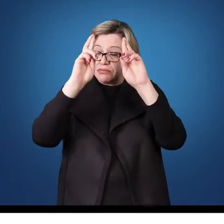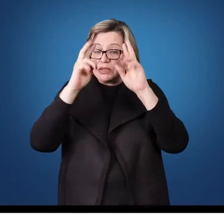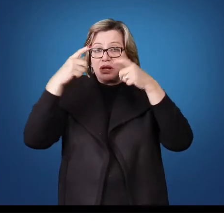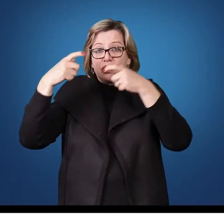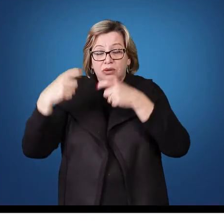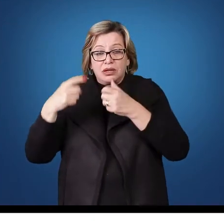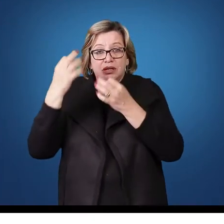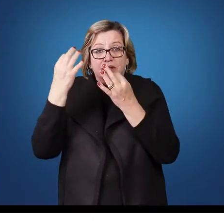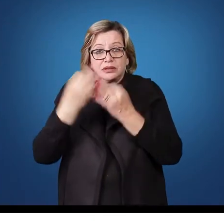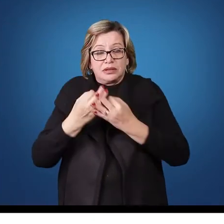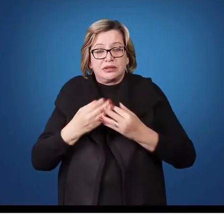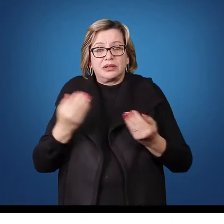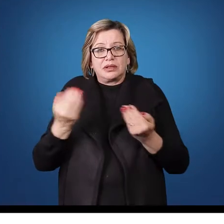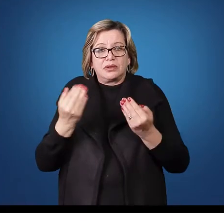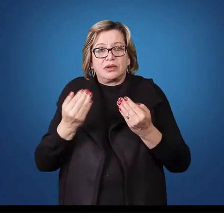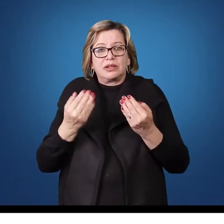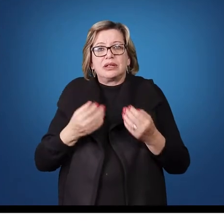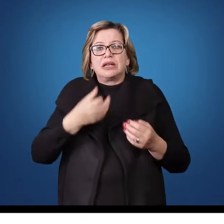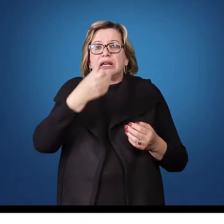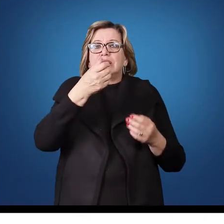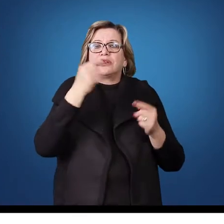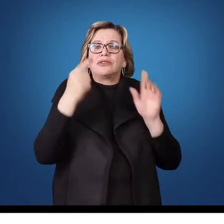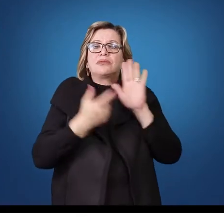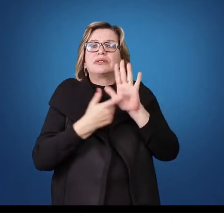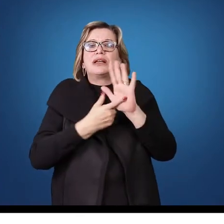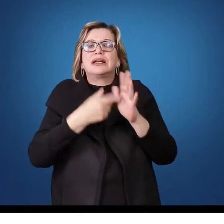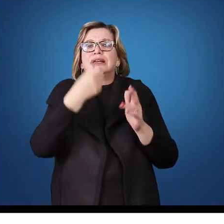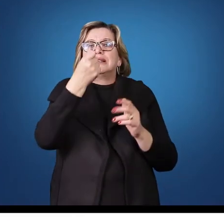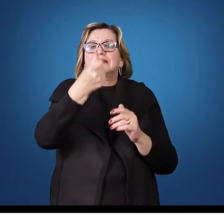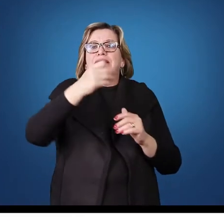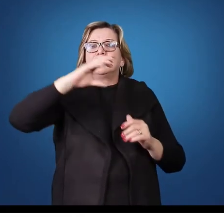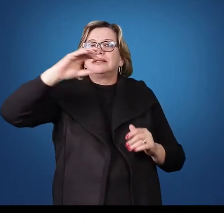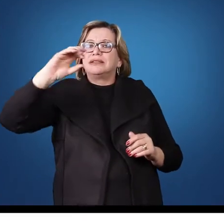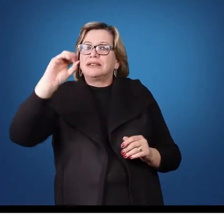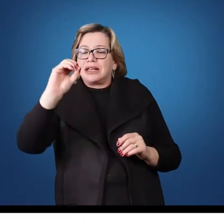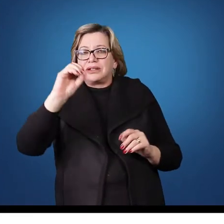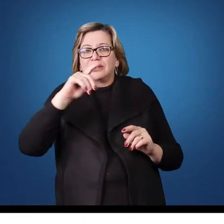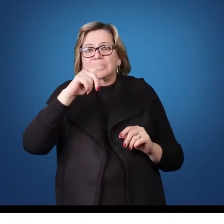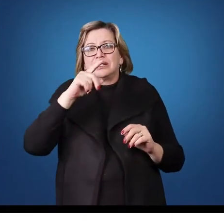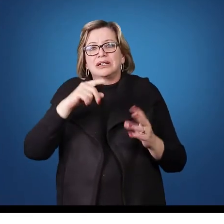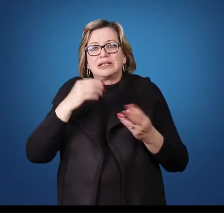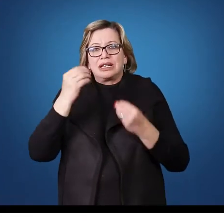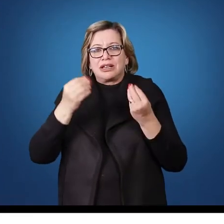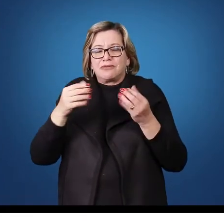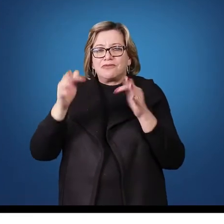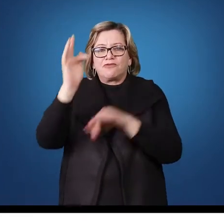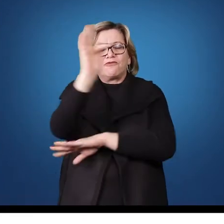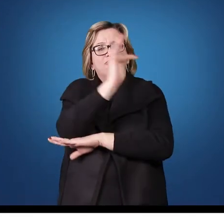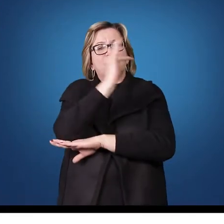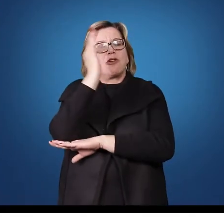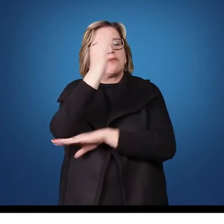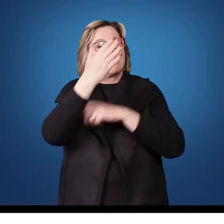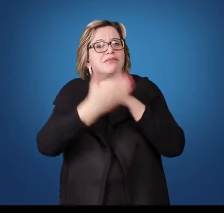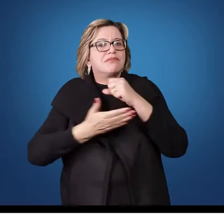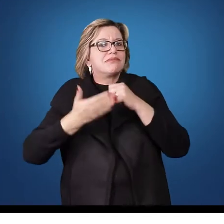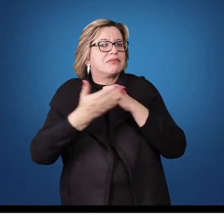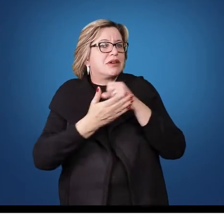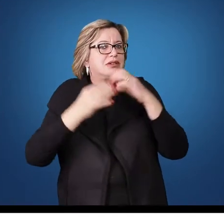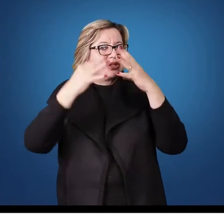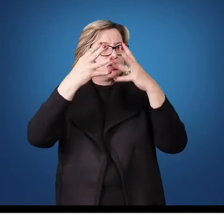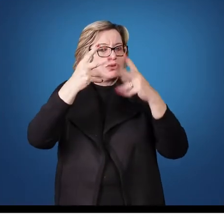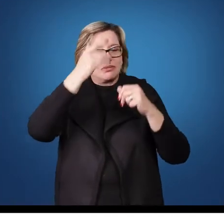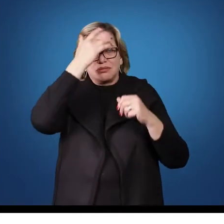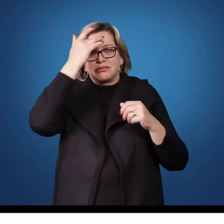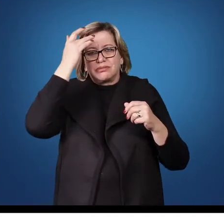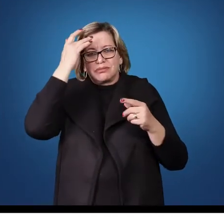A gente vai trabalhar um pouco agora no rodízio 6-0, na função em todos os jogadores, que é o jogo formal mais básico, onde todos passam por todas as